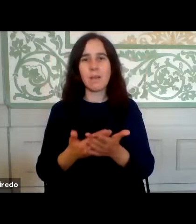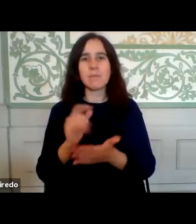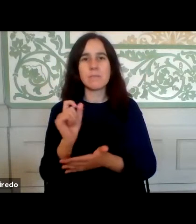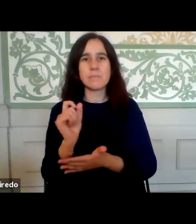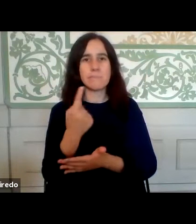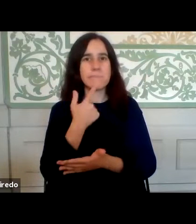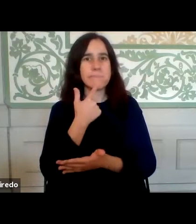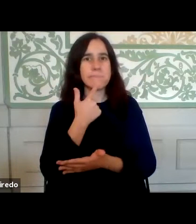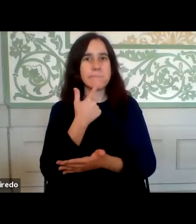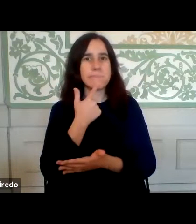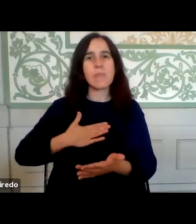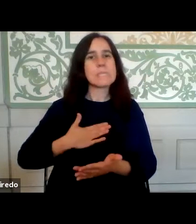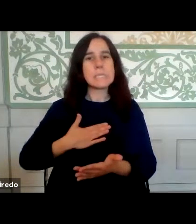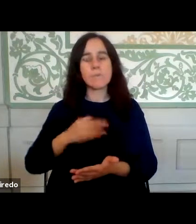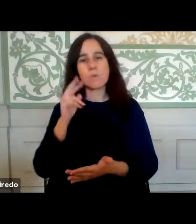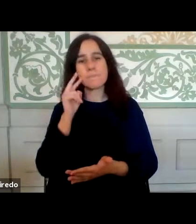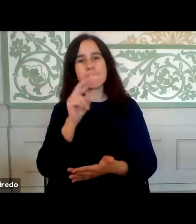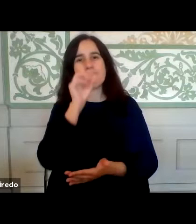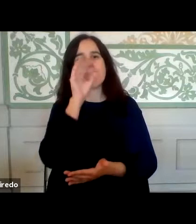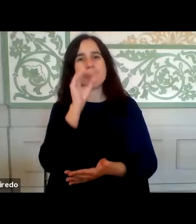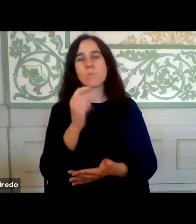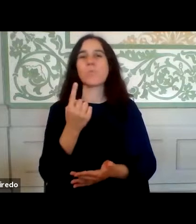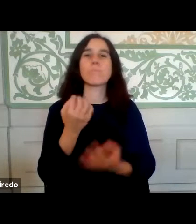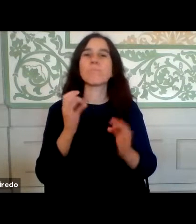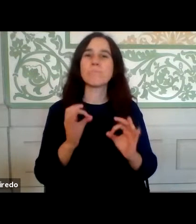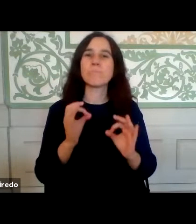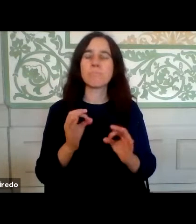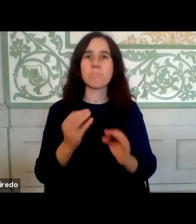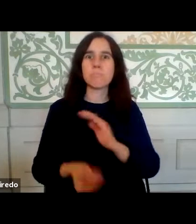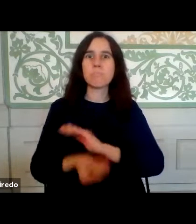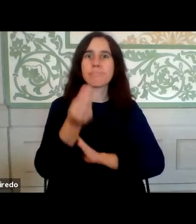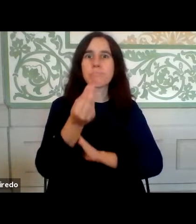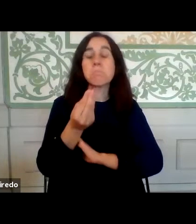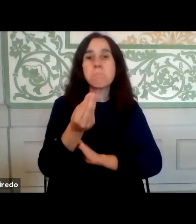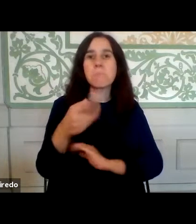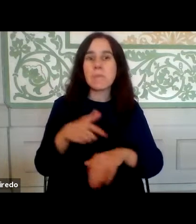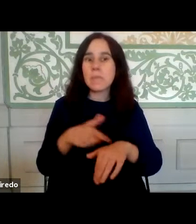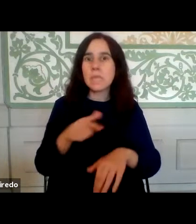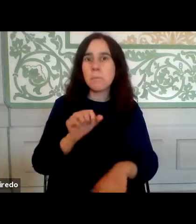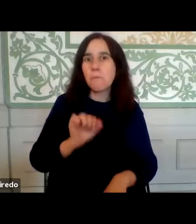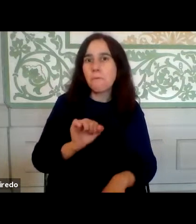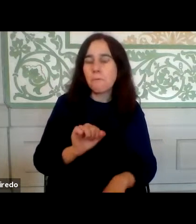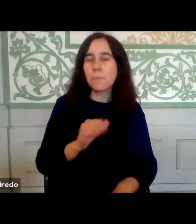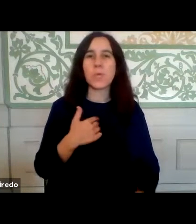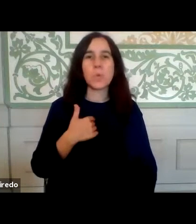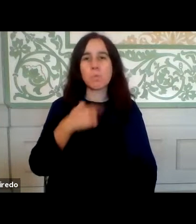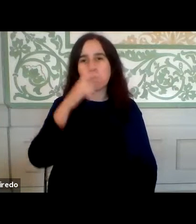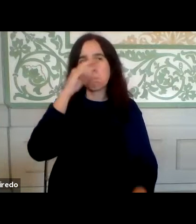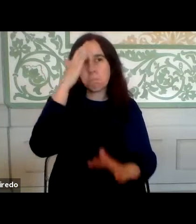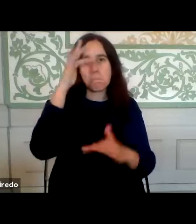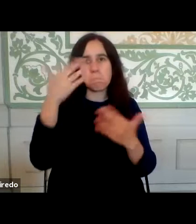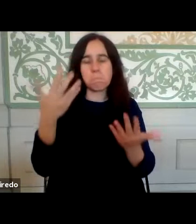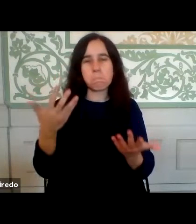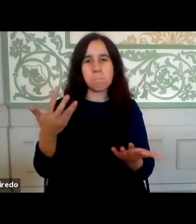que nos permitiu testemunhar uma coisa relativamente inédita, pelo menos no nosso tempo. Eu não tenho memória de,